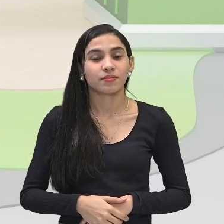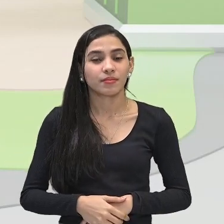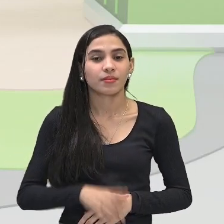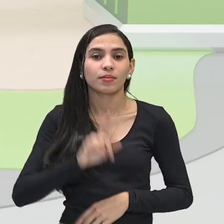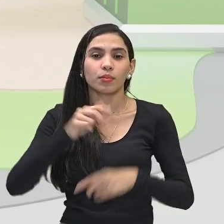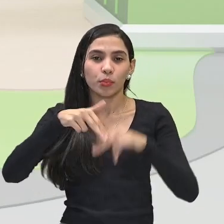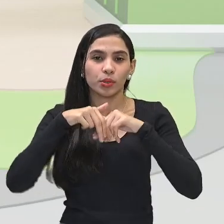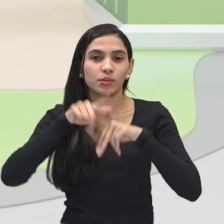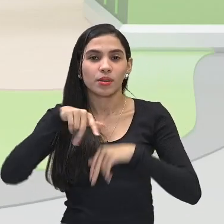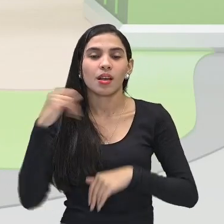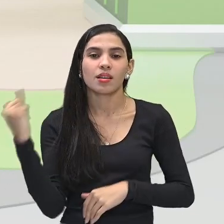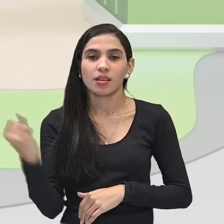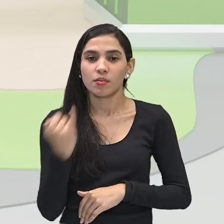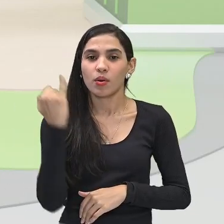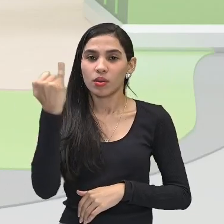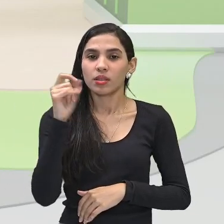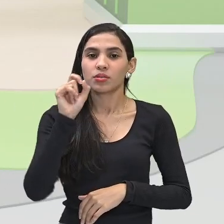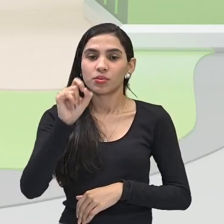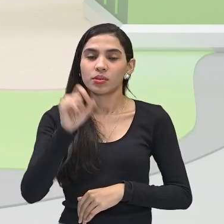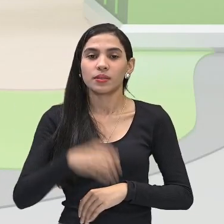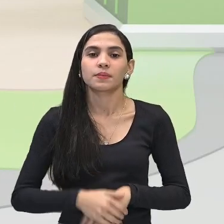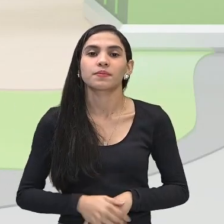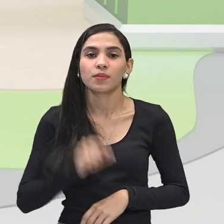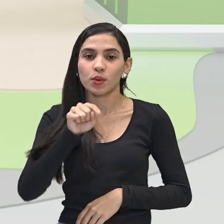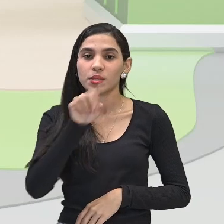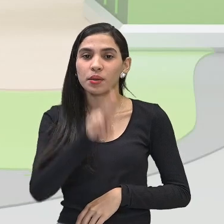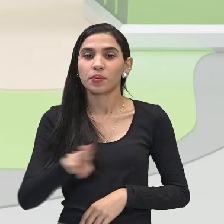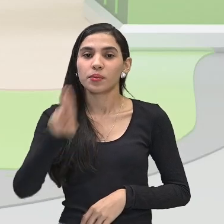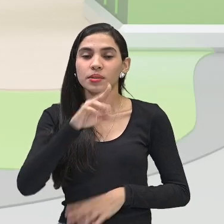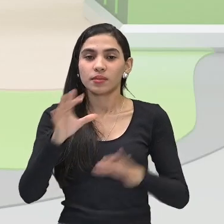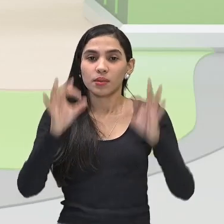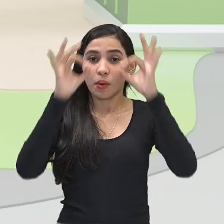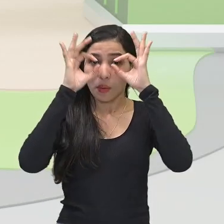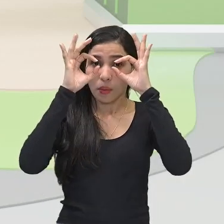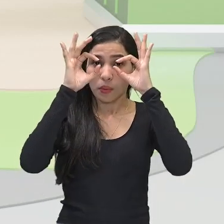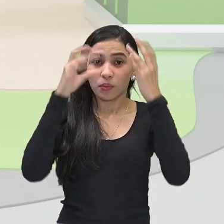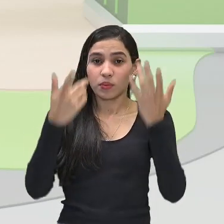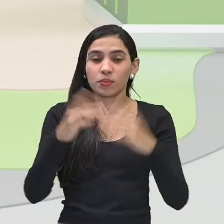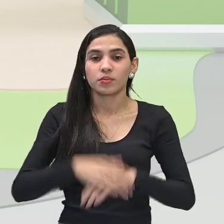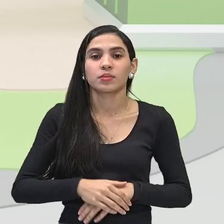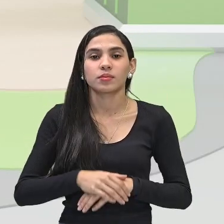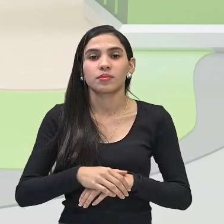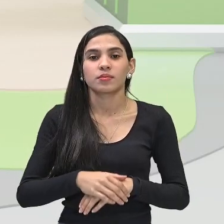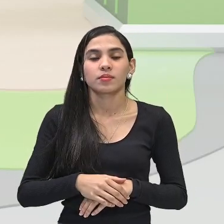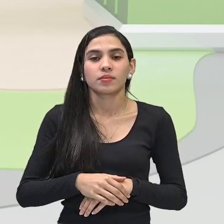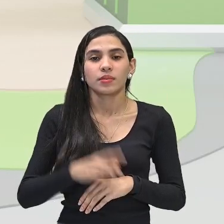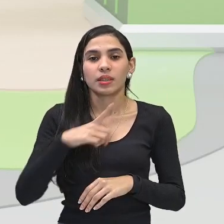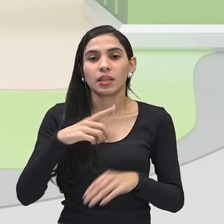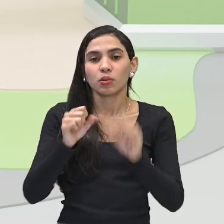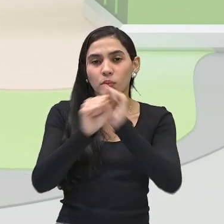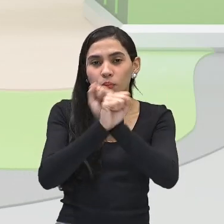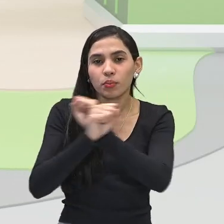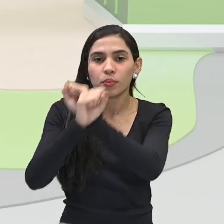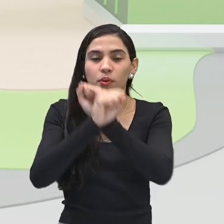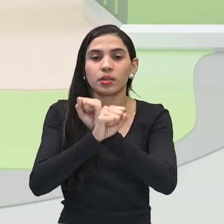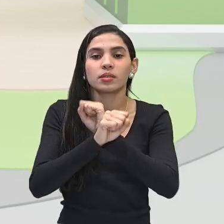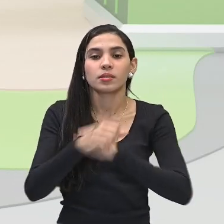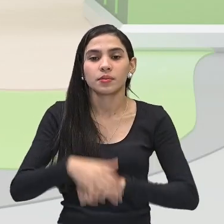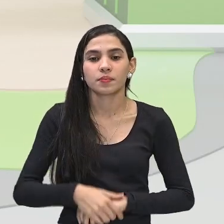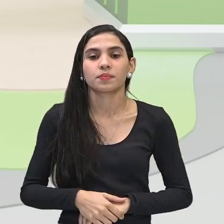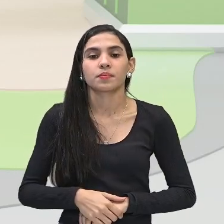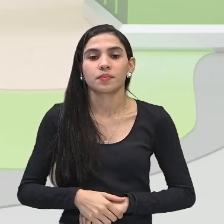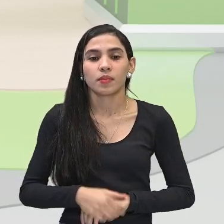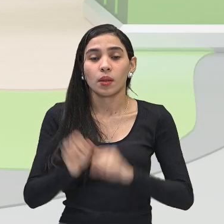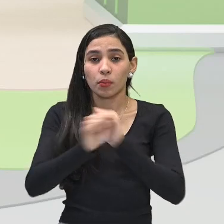importância do uso de óculos solar com proteção, né, a esses